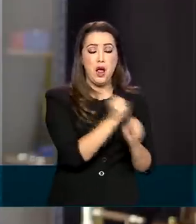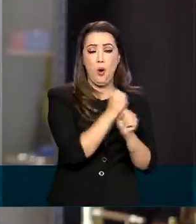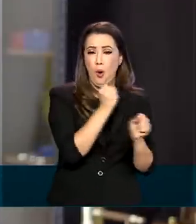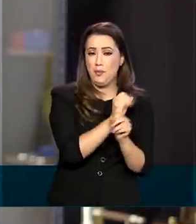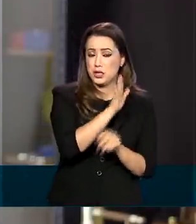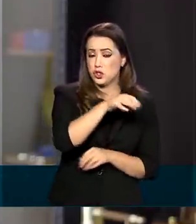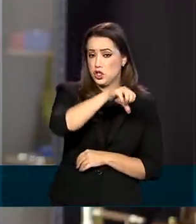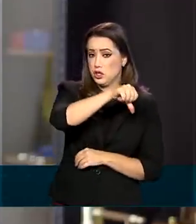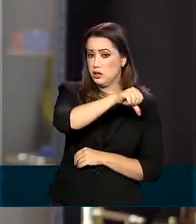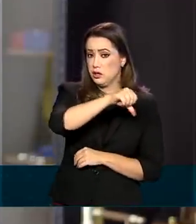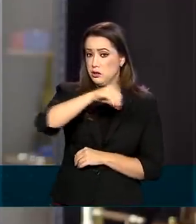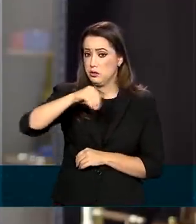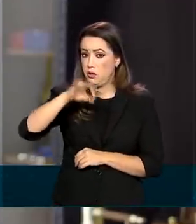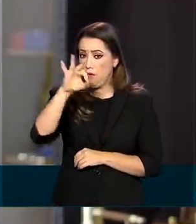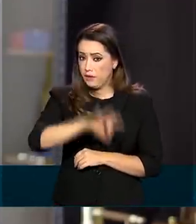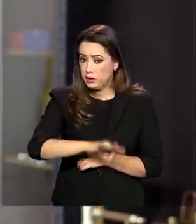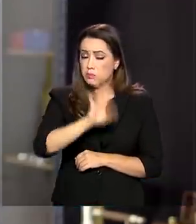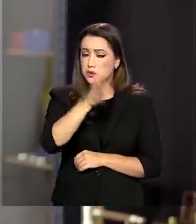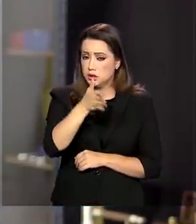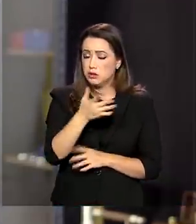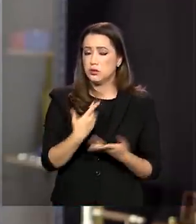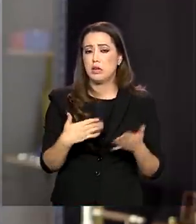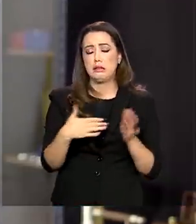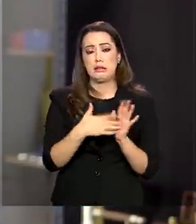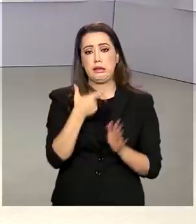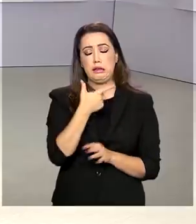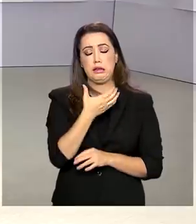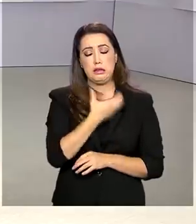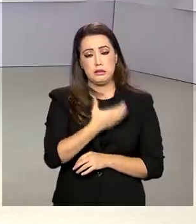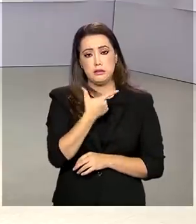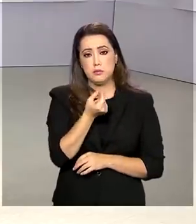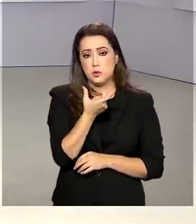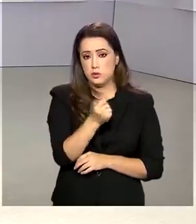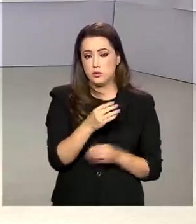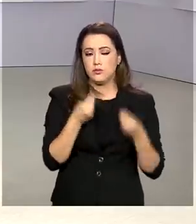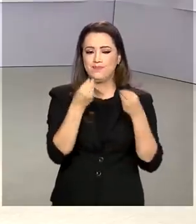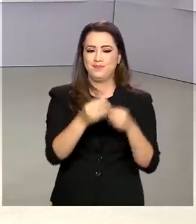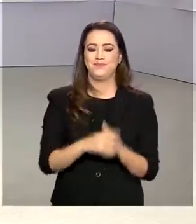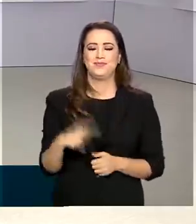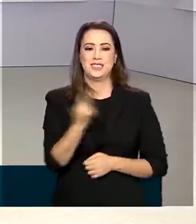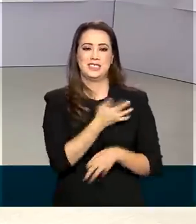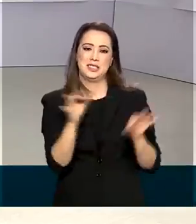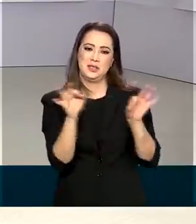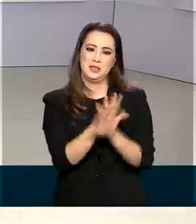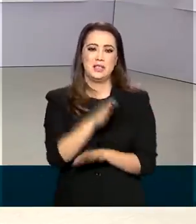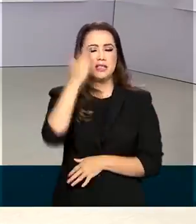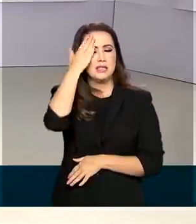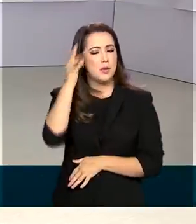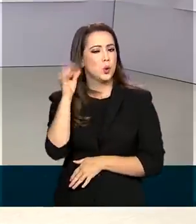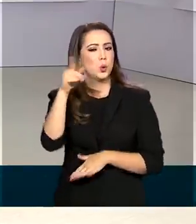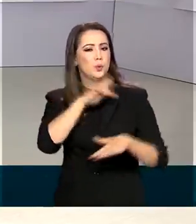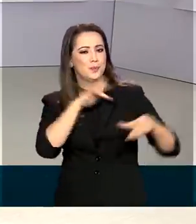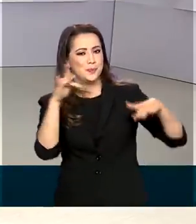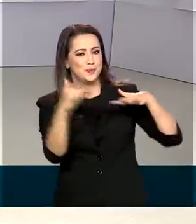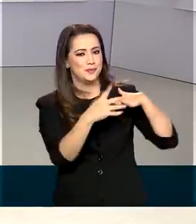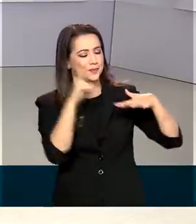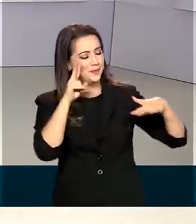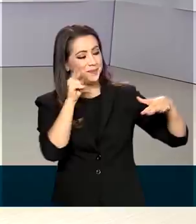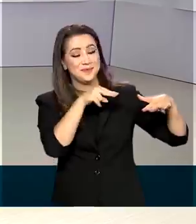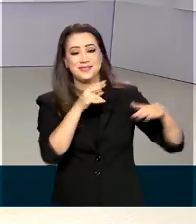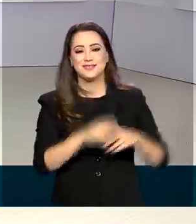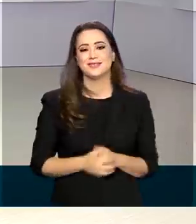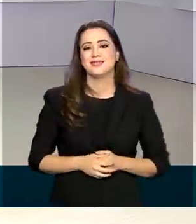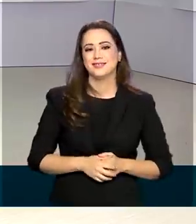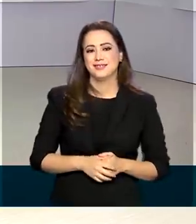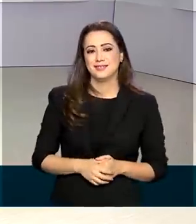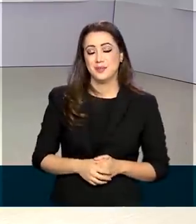que a gente deve entregar esse trecho até dezembro de 2020. A gente fica por aqui. Continue bem informado seguindo as nossas